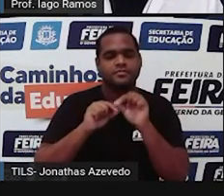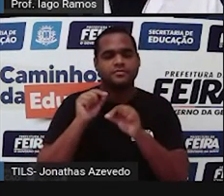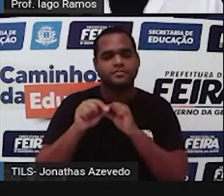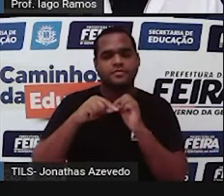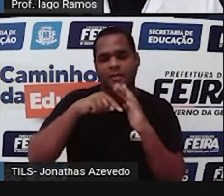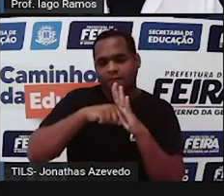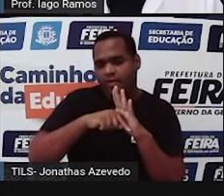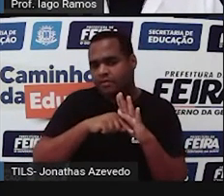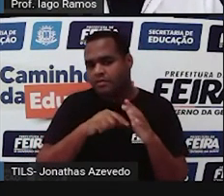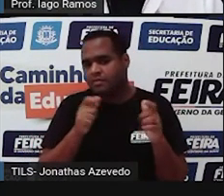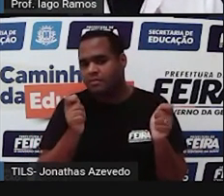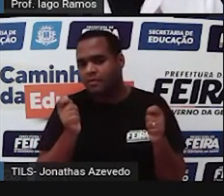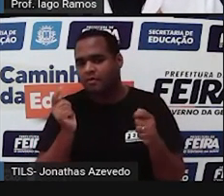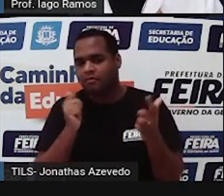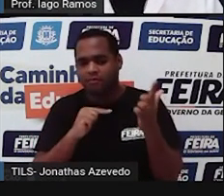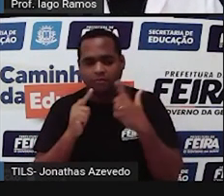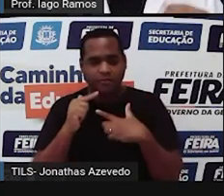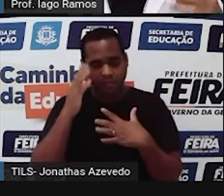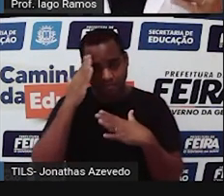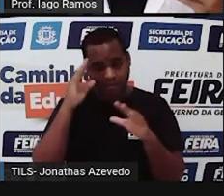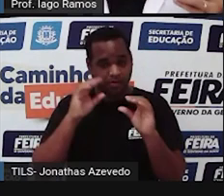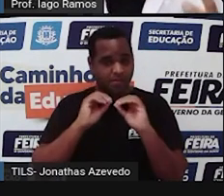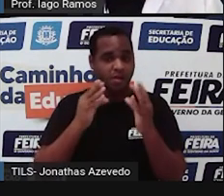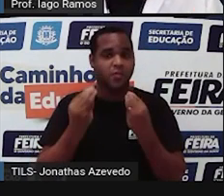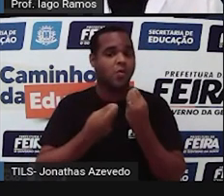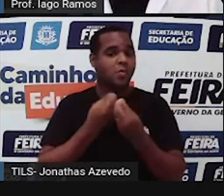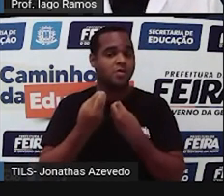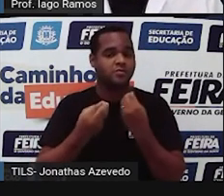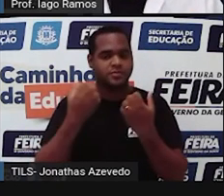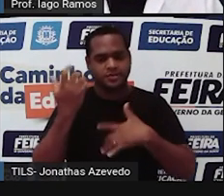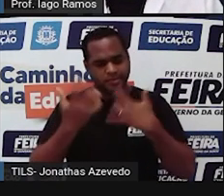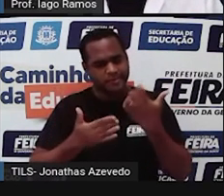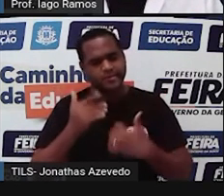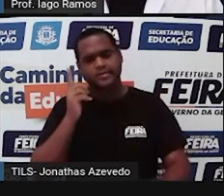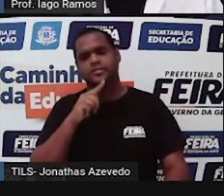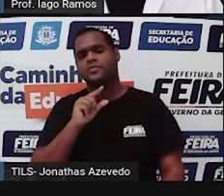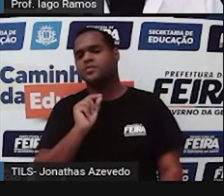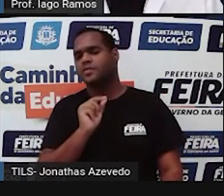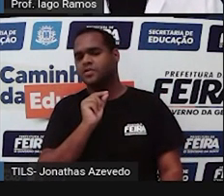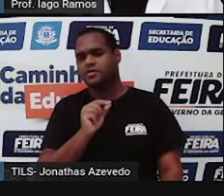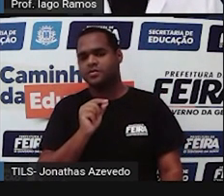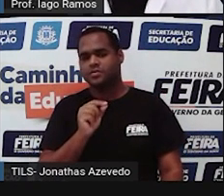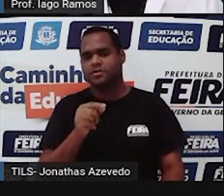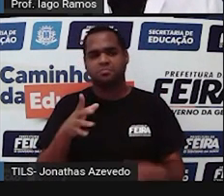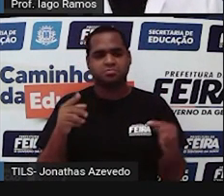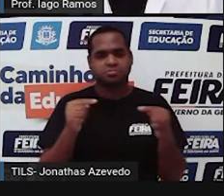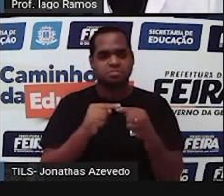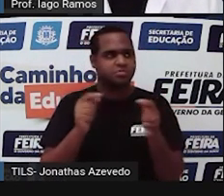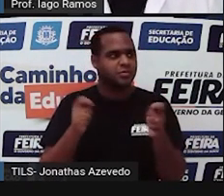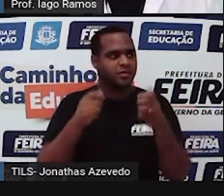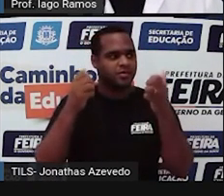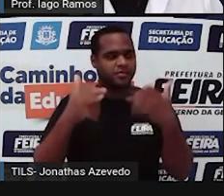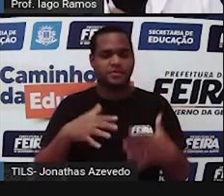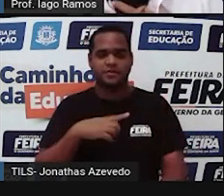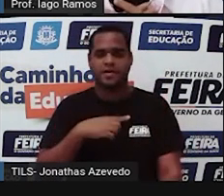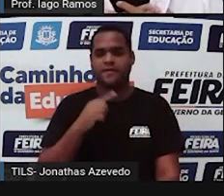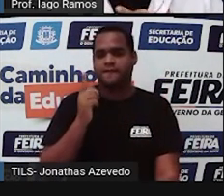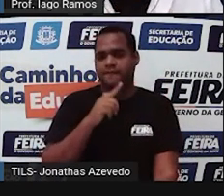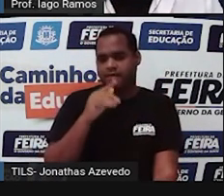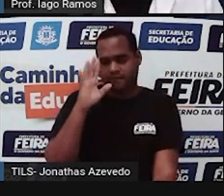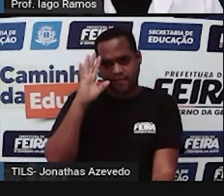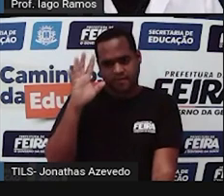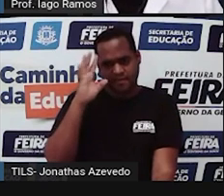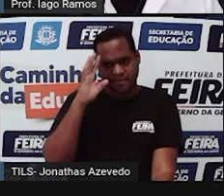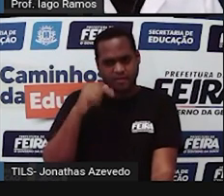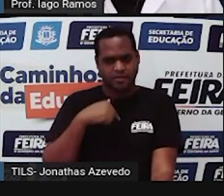O que é que você conseguiu desse conteúdo aqui? O que é você conseguiu compreender? Tá? De que forma? Imagine que eu fosse, eu sou seu